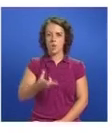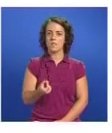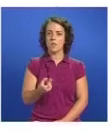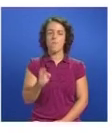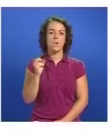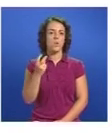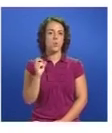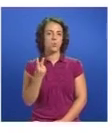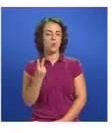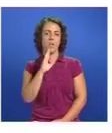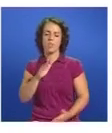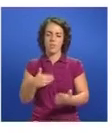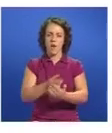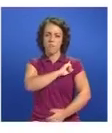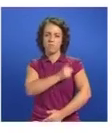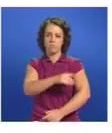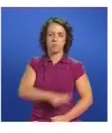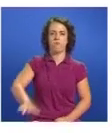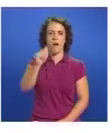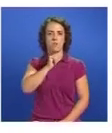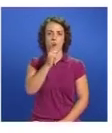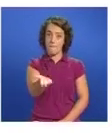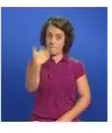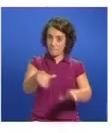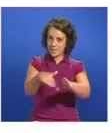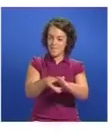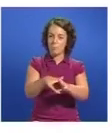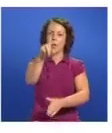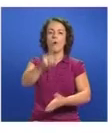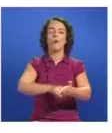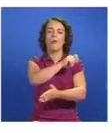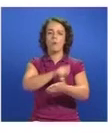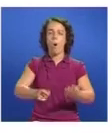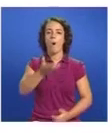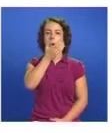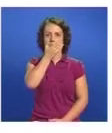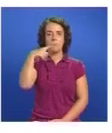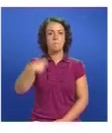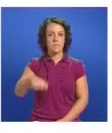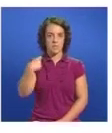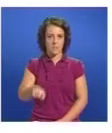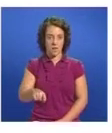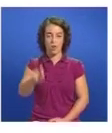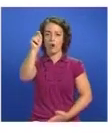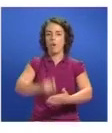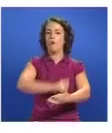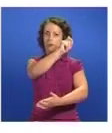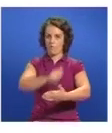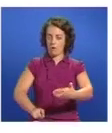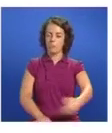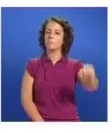de outubro, dê mais força aos Açores. Participe. Vote Carlos César, presidente. Vote